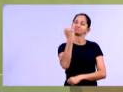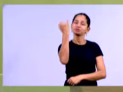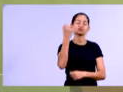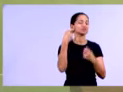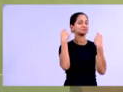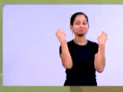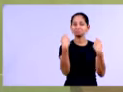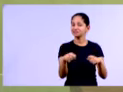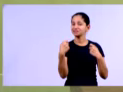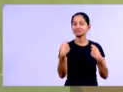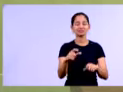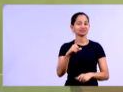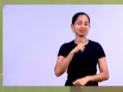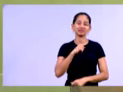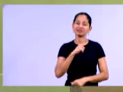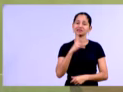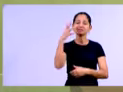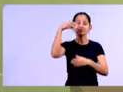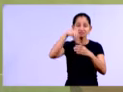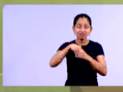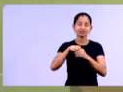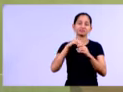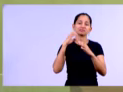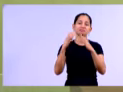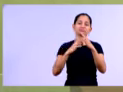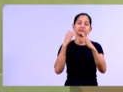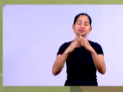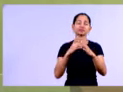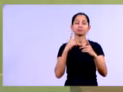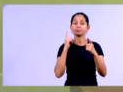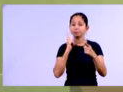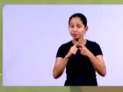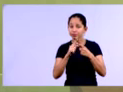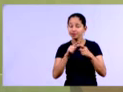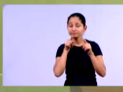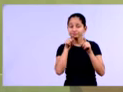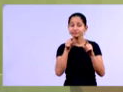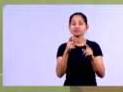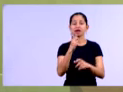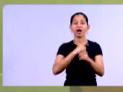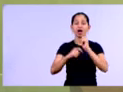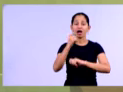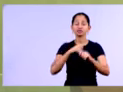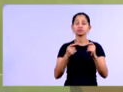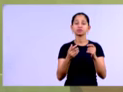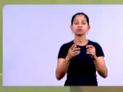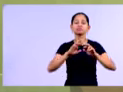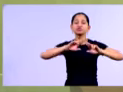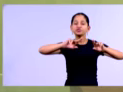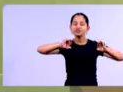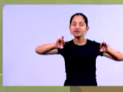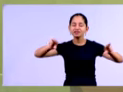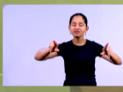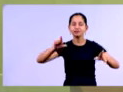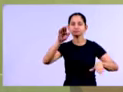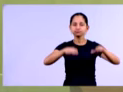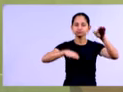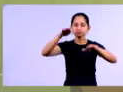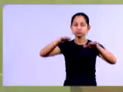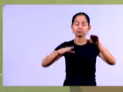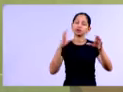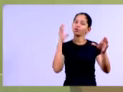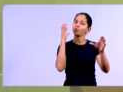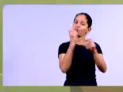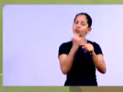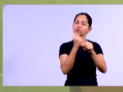necessária nas empresas hoje, não é? Porque o administrador, ele precisa estar sempre atento às variações da sua empresa. E o contador, claro,